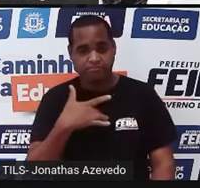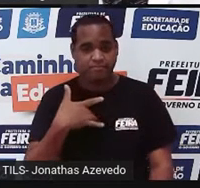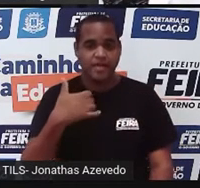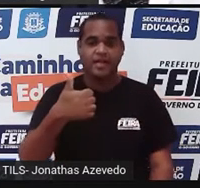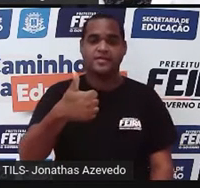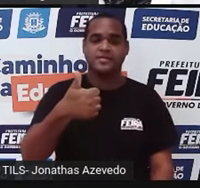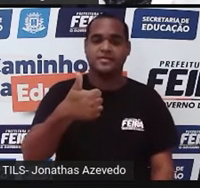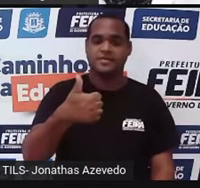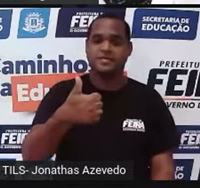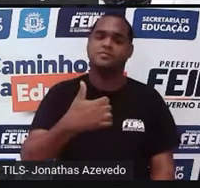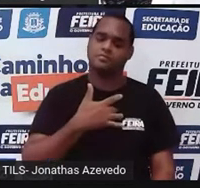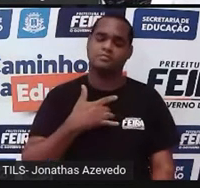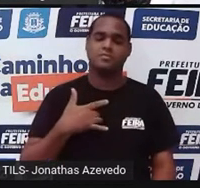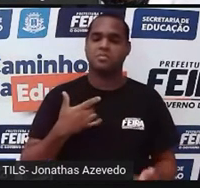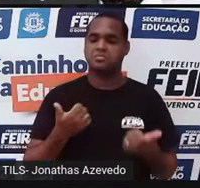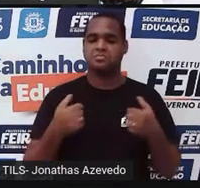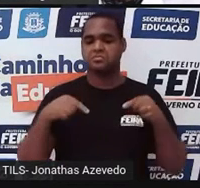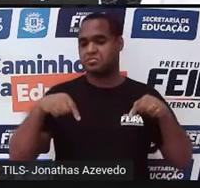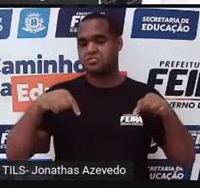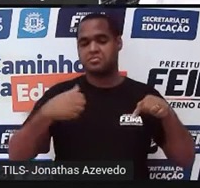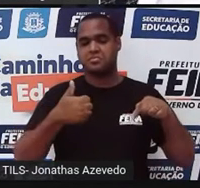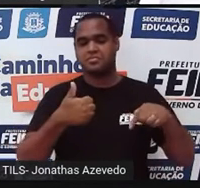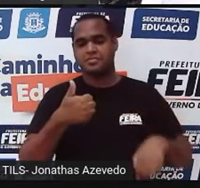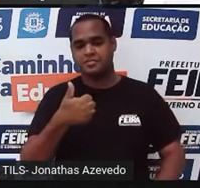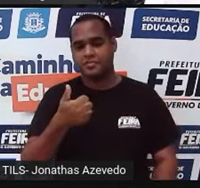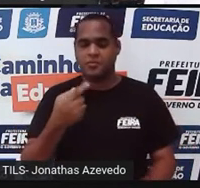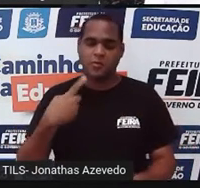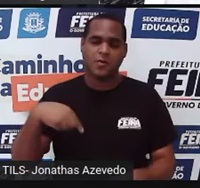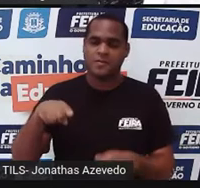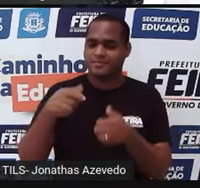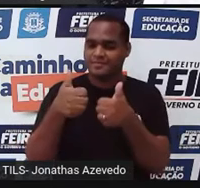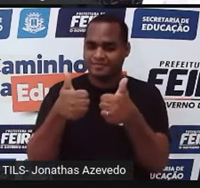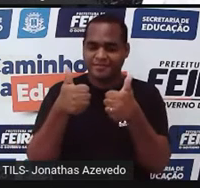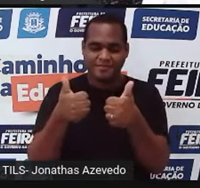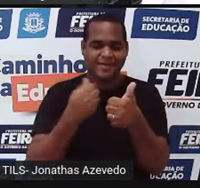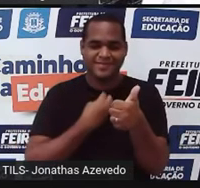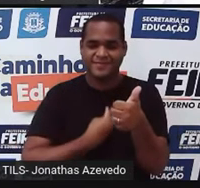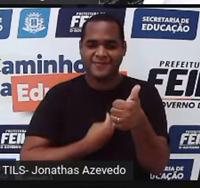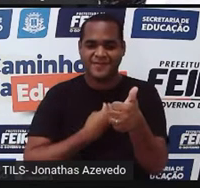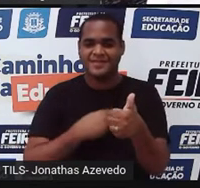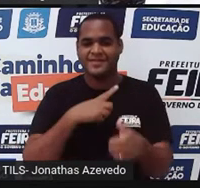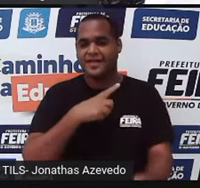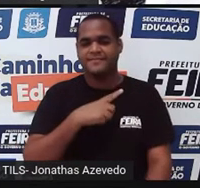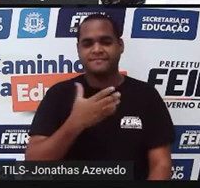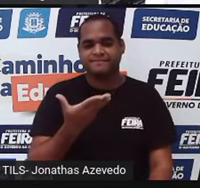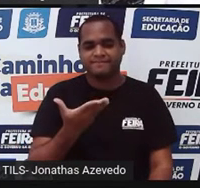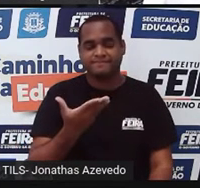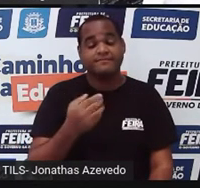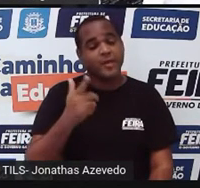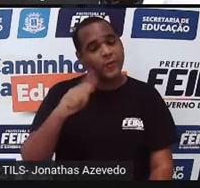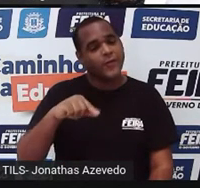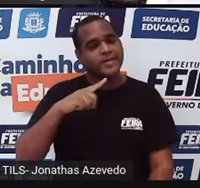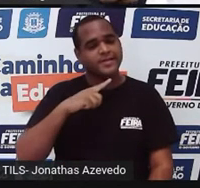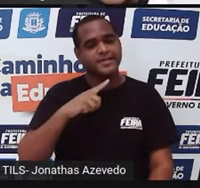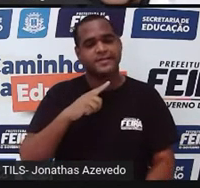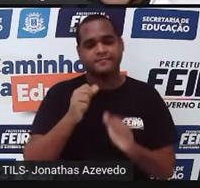outro lado? Tudo bem comigo aqui desse lado? Tudo bem conosco aqui desse lado? Mais uma aula